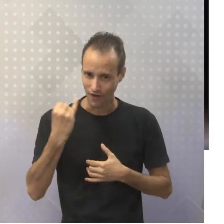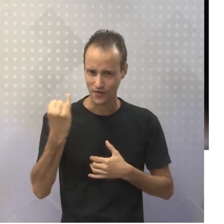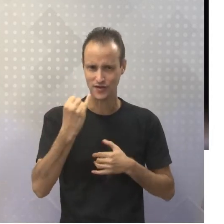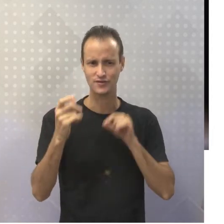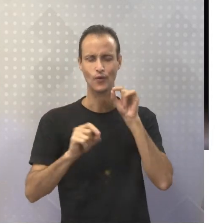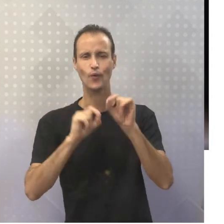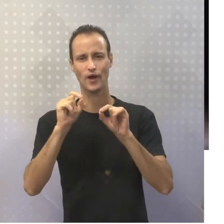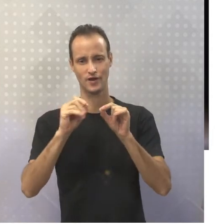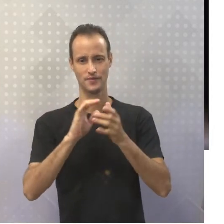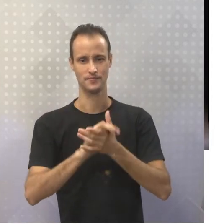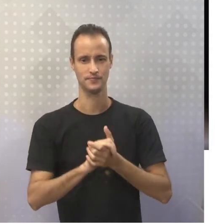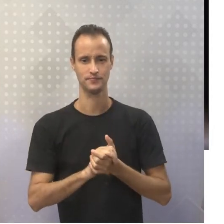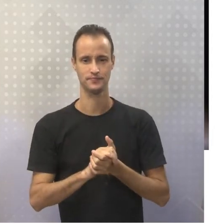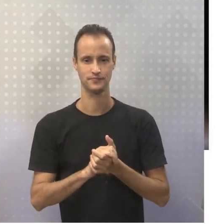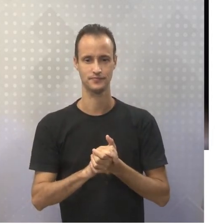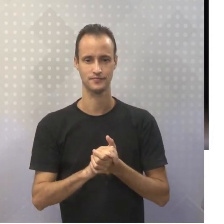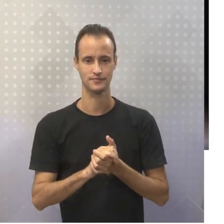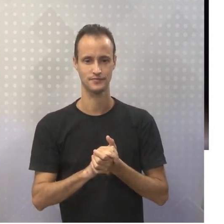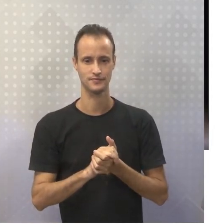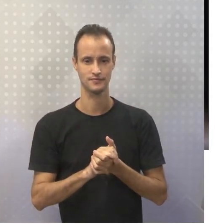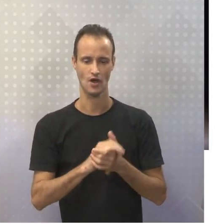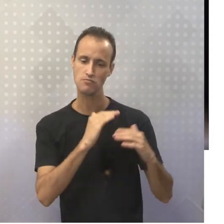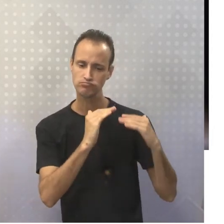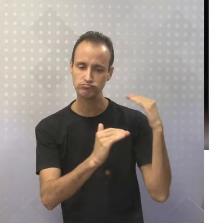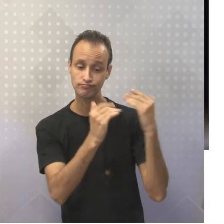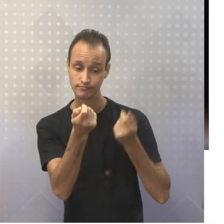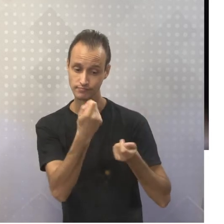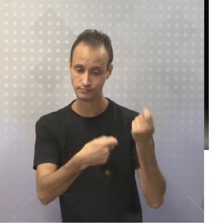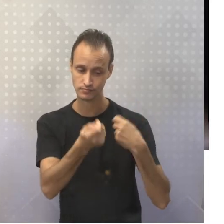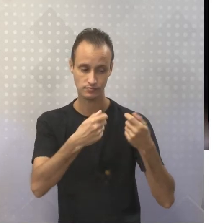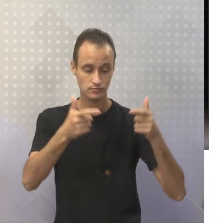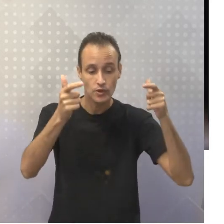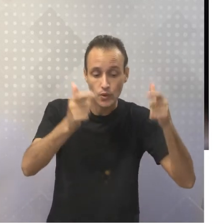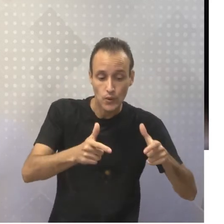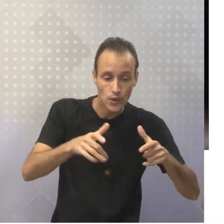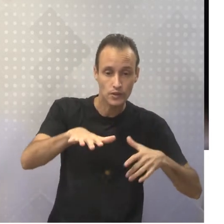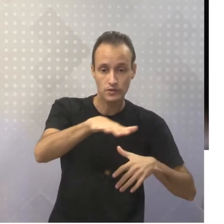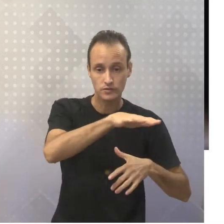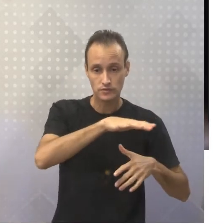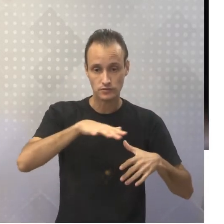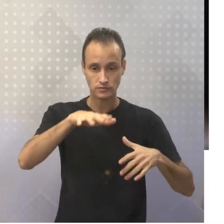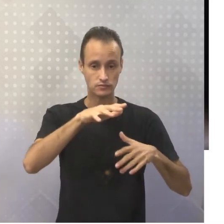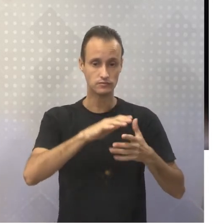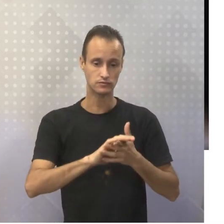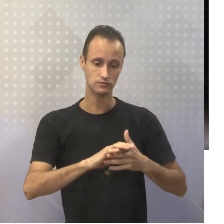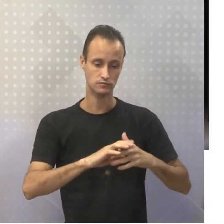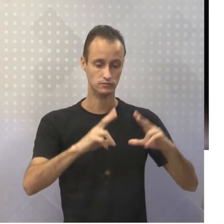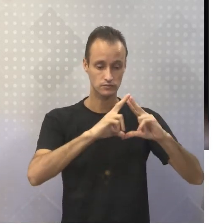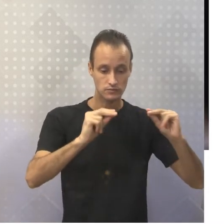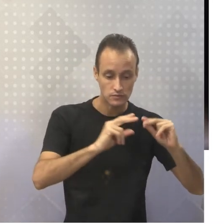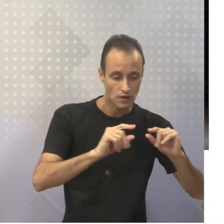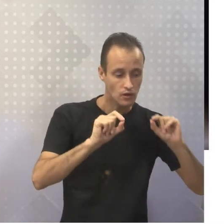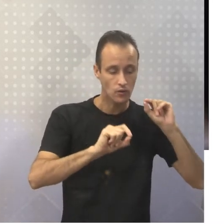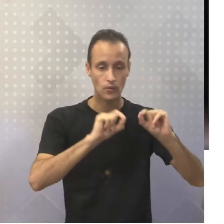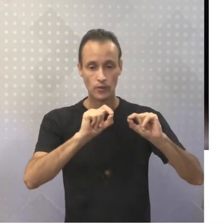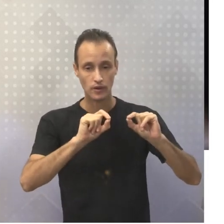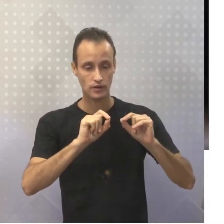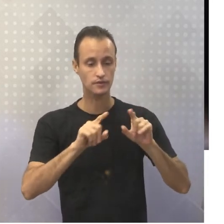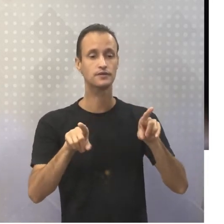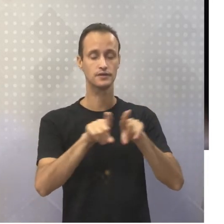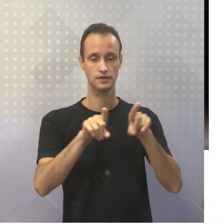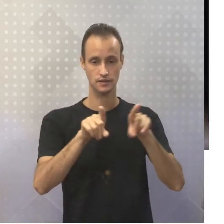no caso, tanto para desenvolvimento econômico da região, da própria região de plantio, quanto